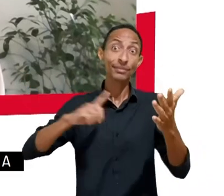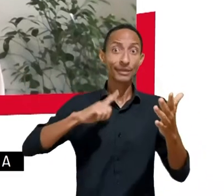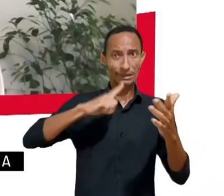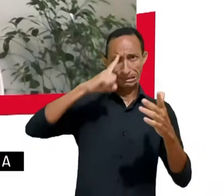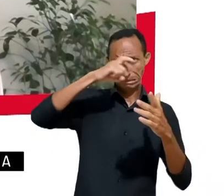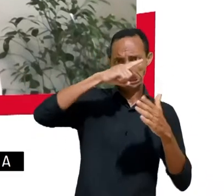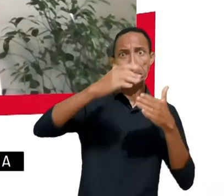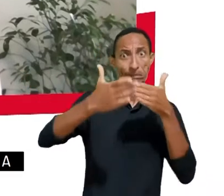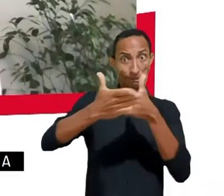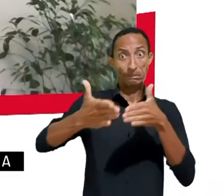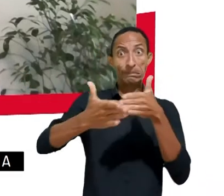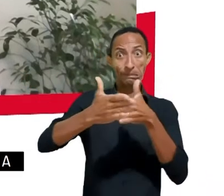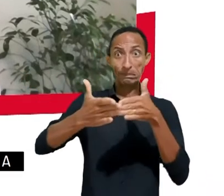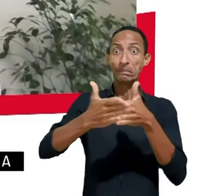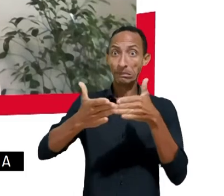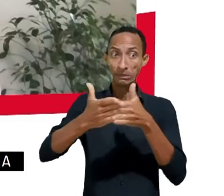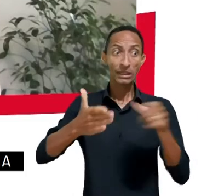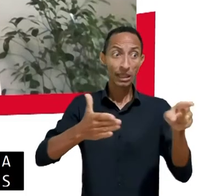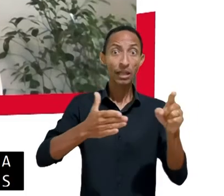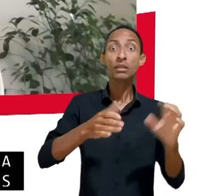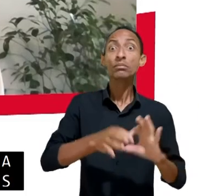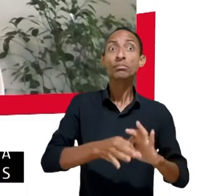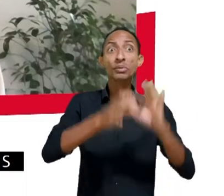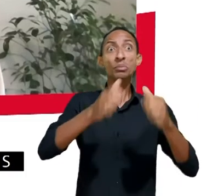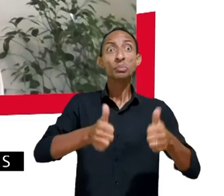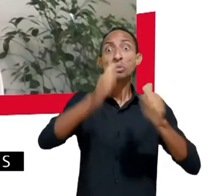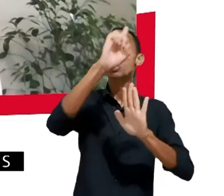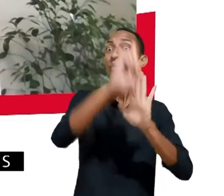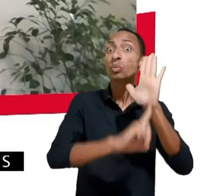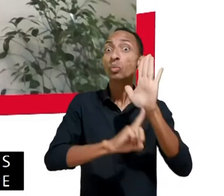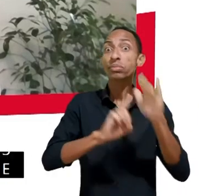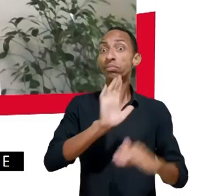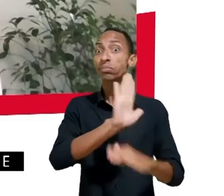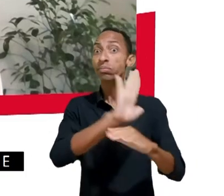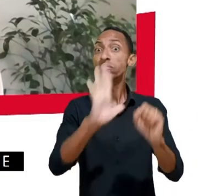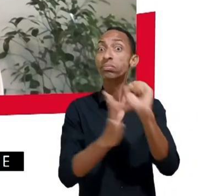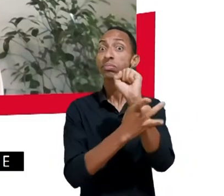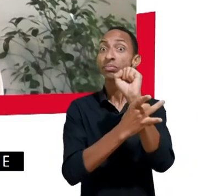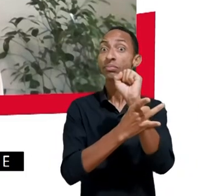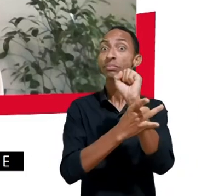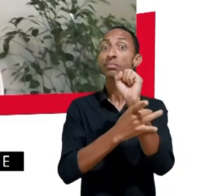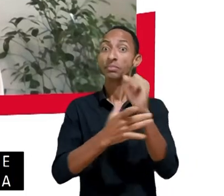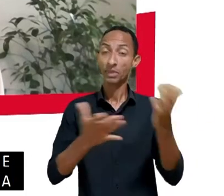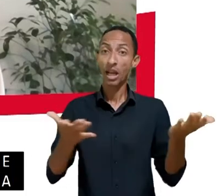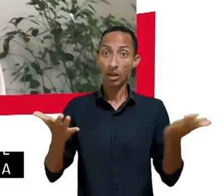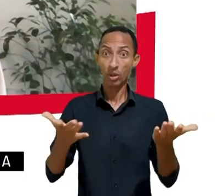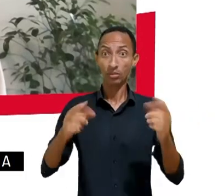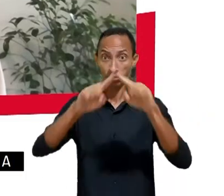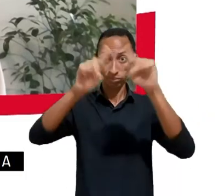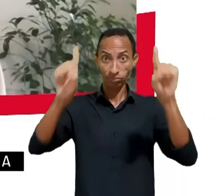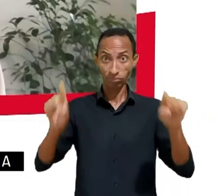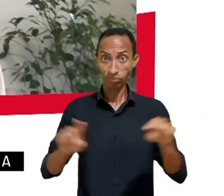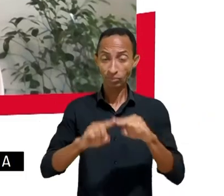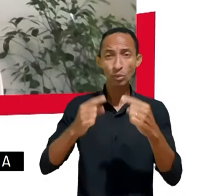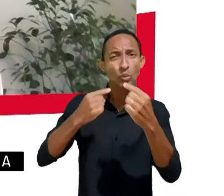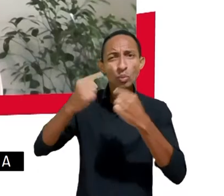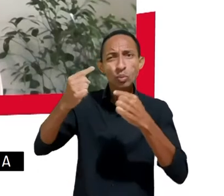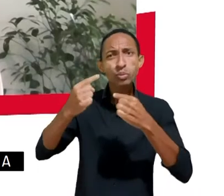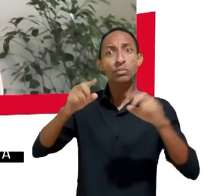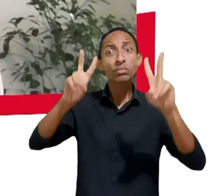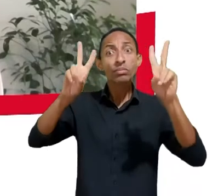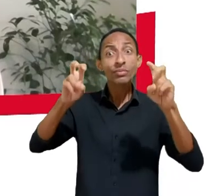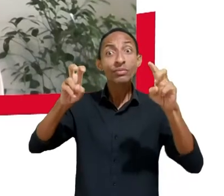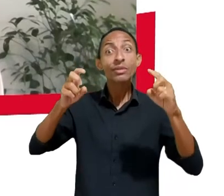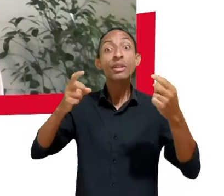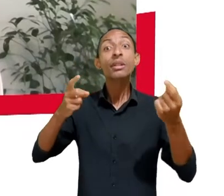de suas liberdades e direitos fundamentais. isso, esse painel de debate sobre a internet que queremos para as crianças, caminhos